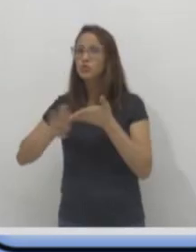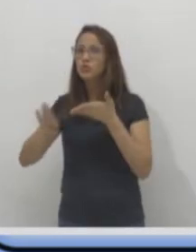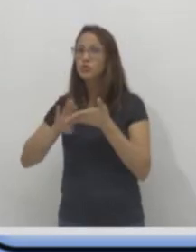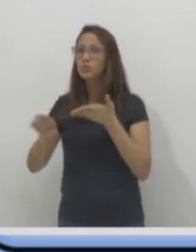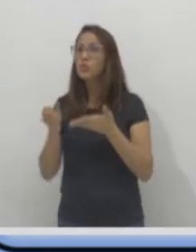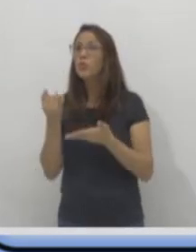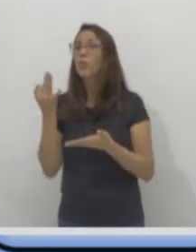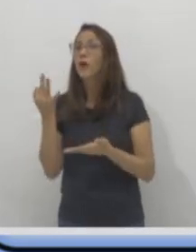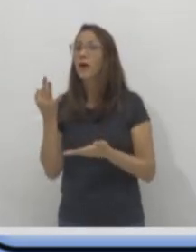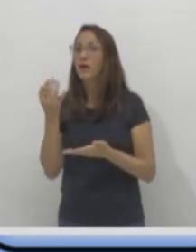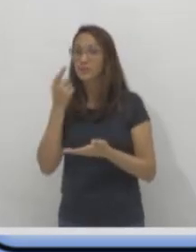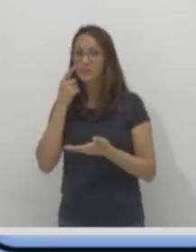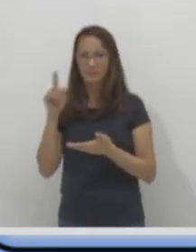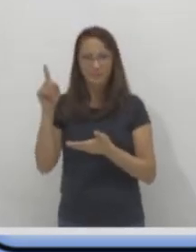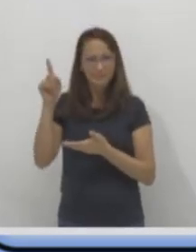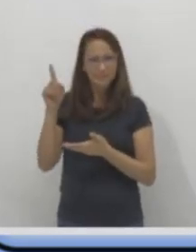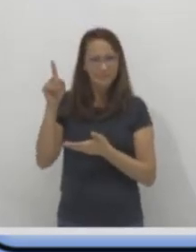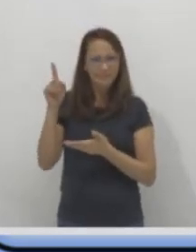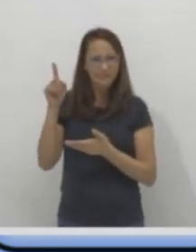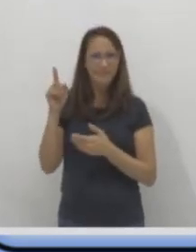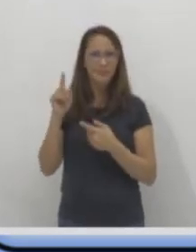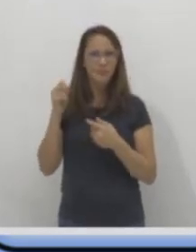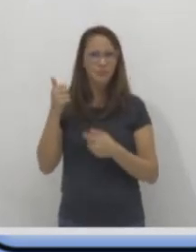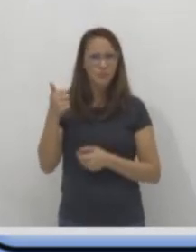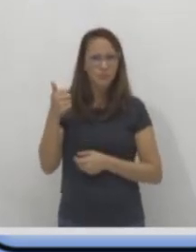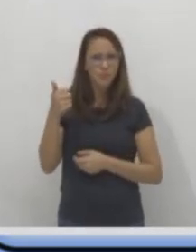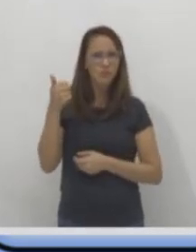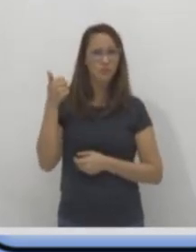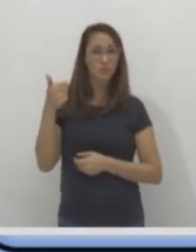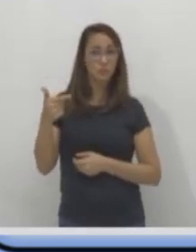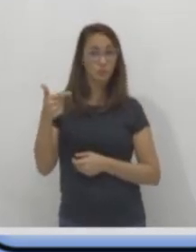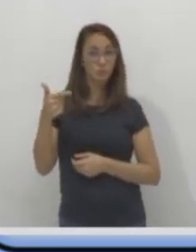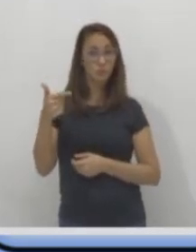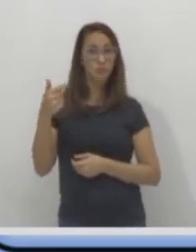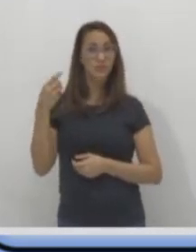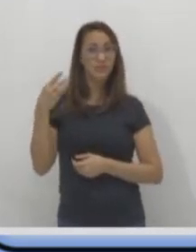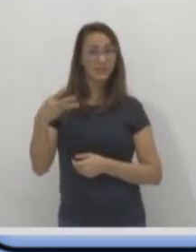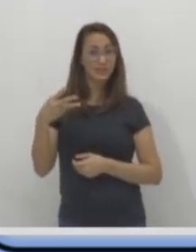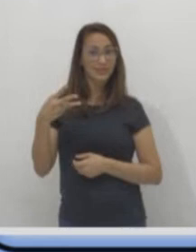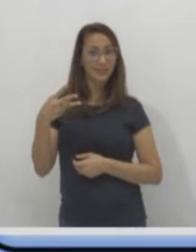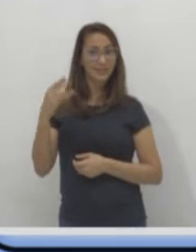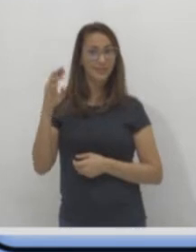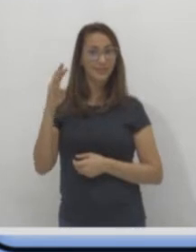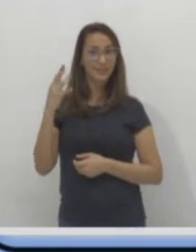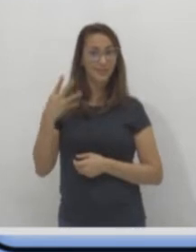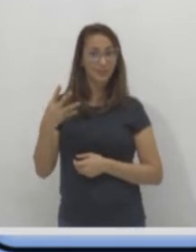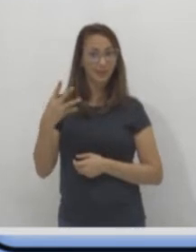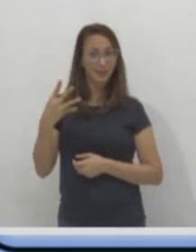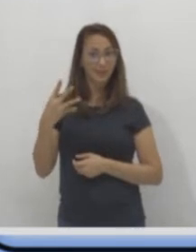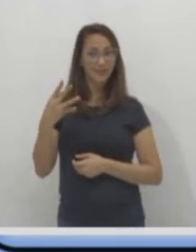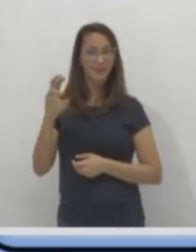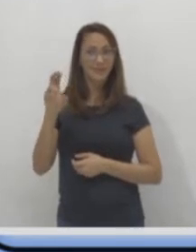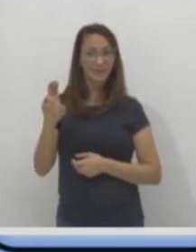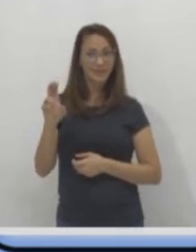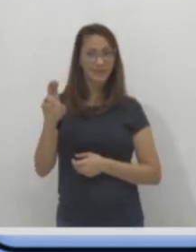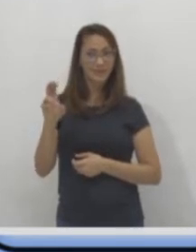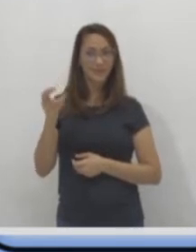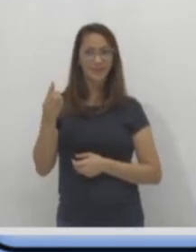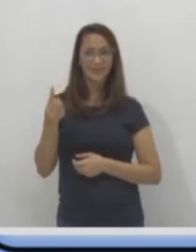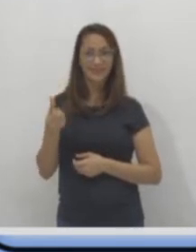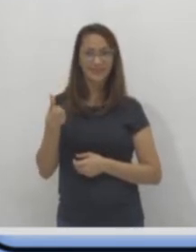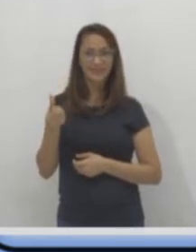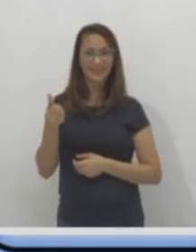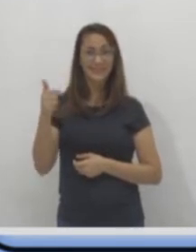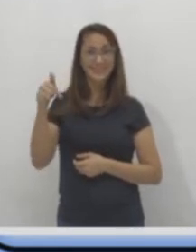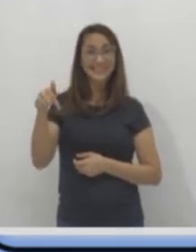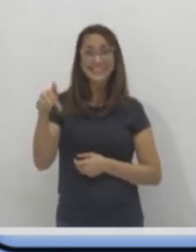cinco. Sobraram uma, duas, três, quatro, cinco, seis,